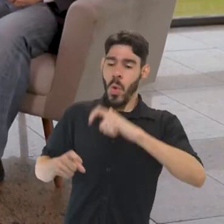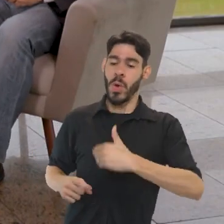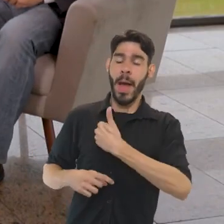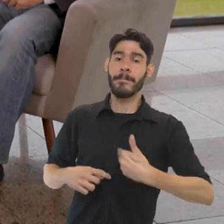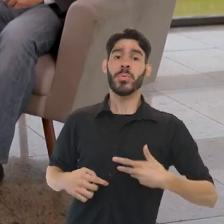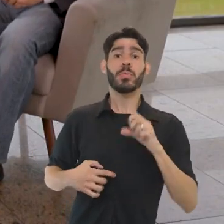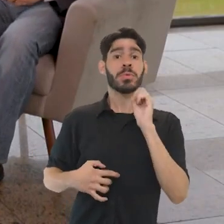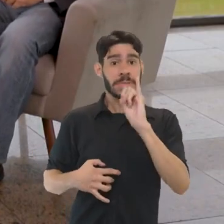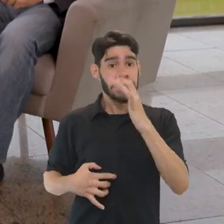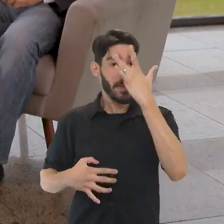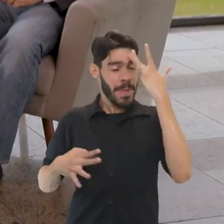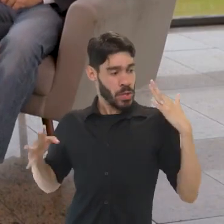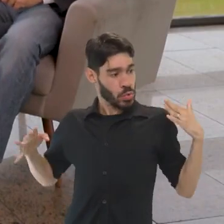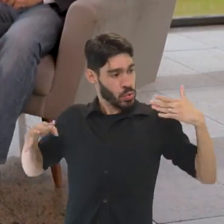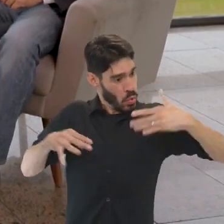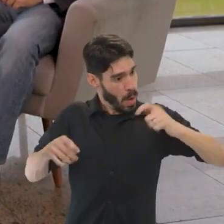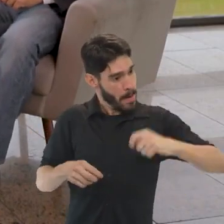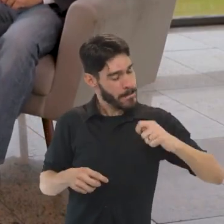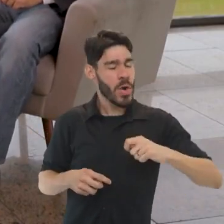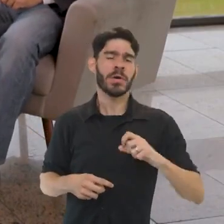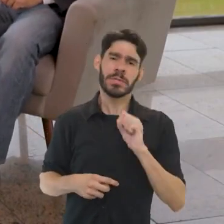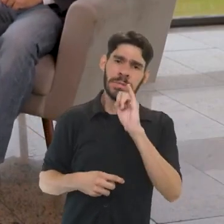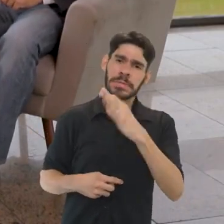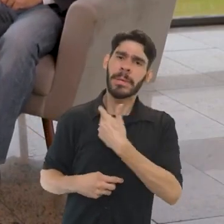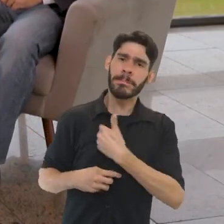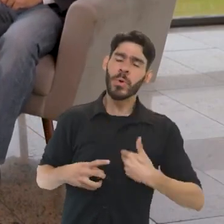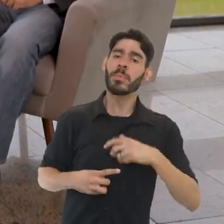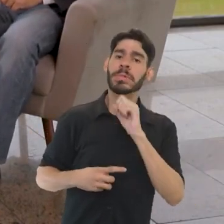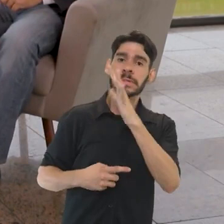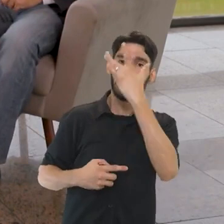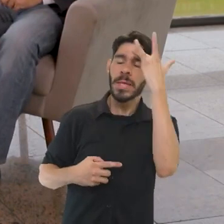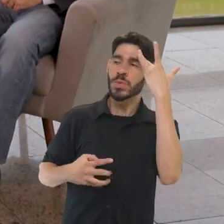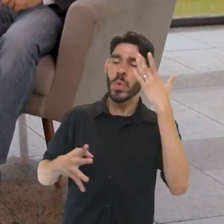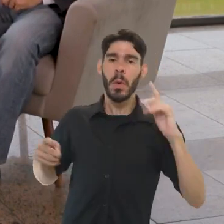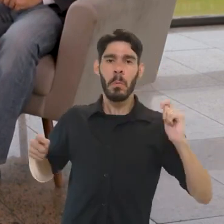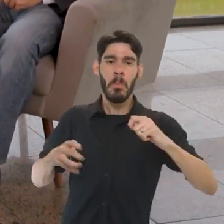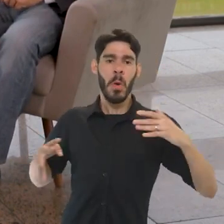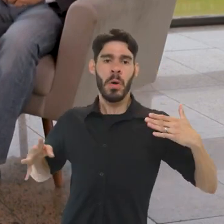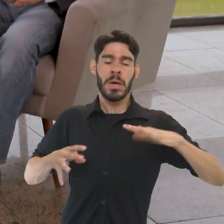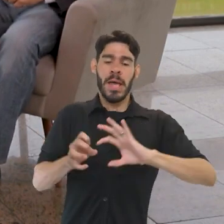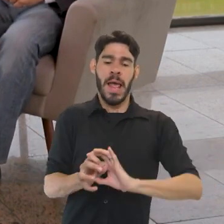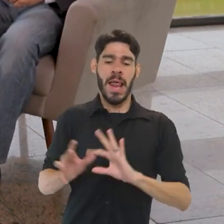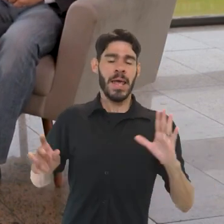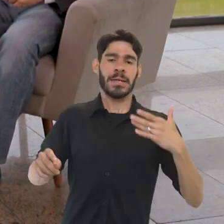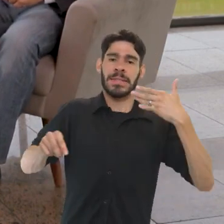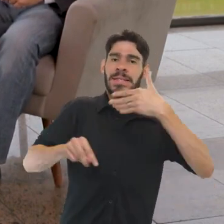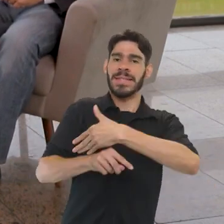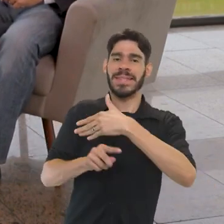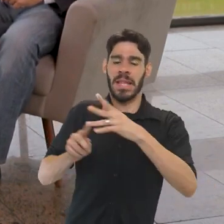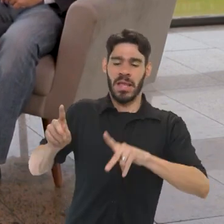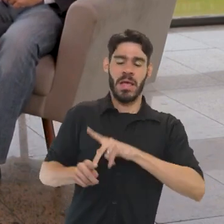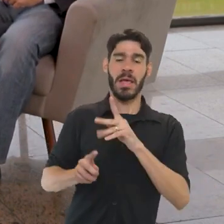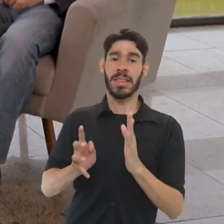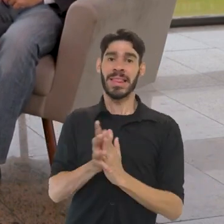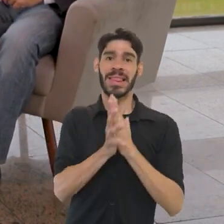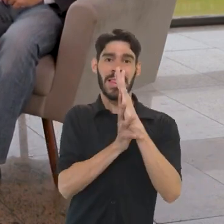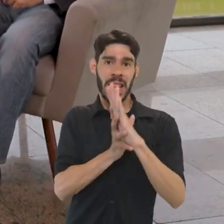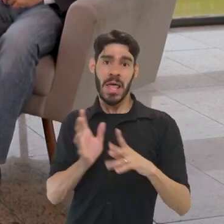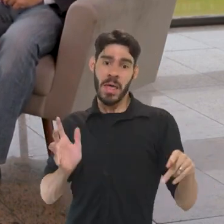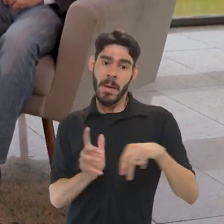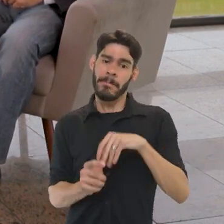público se tem pessoas. Exatamente. O patrimônio são as pessoas. E se eles não forem disponibilizados para o acesso da população,